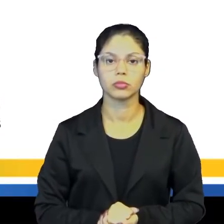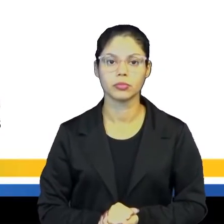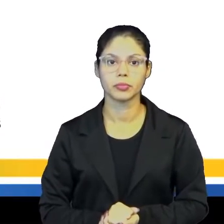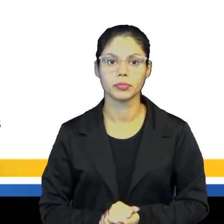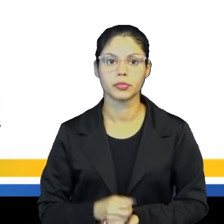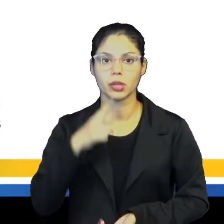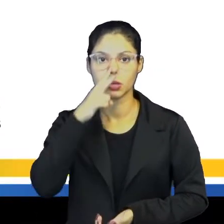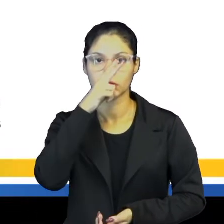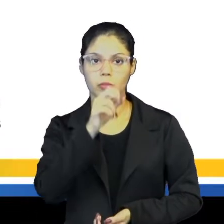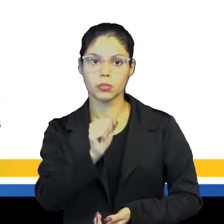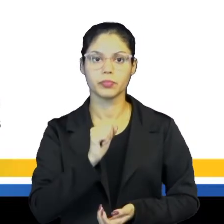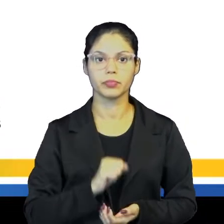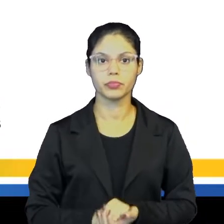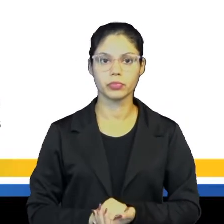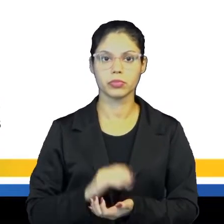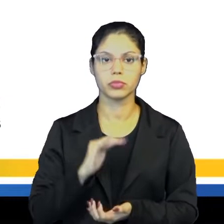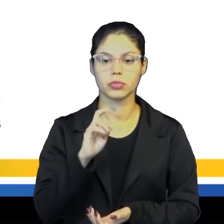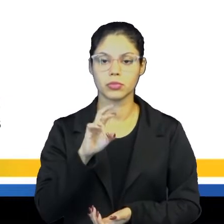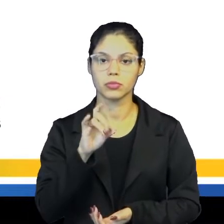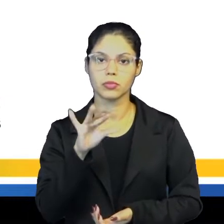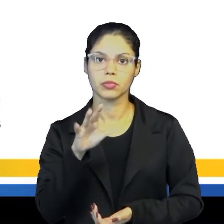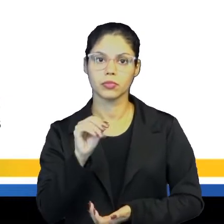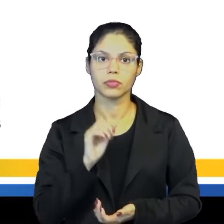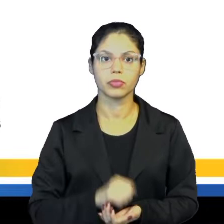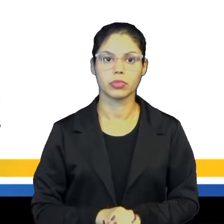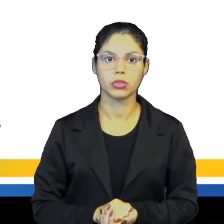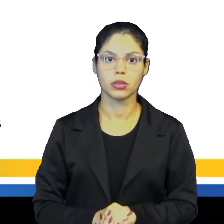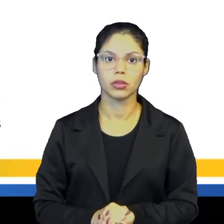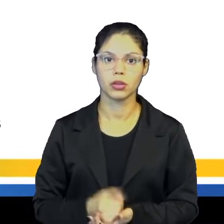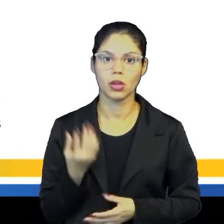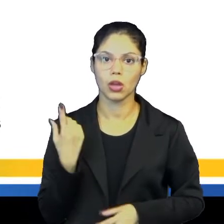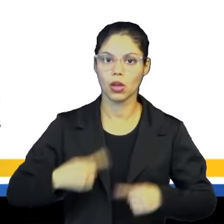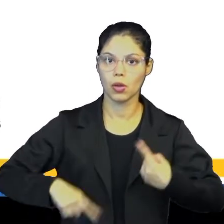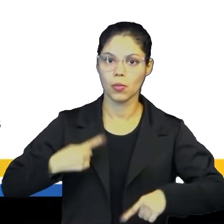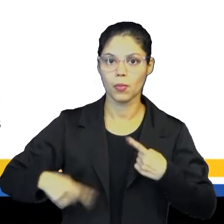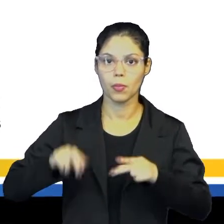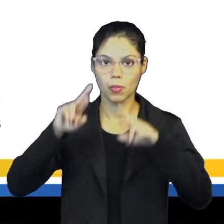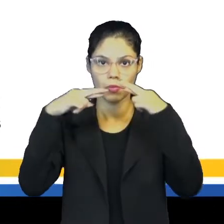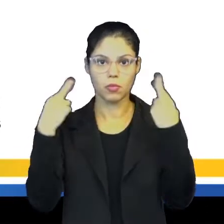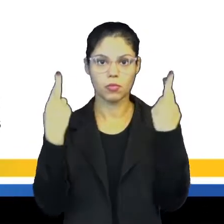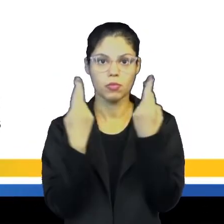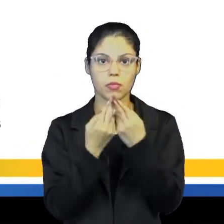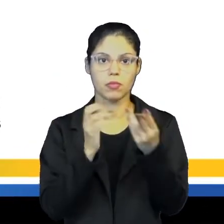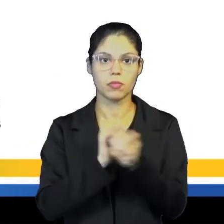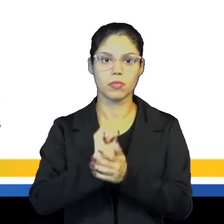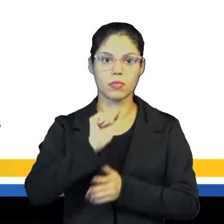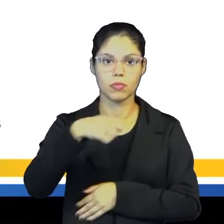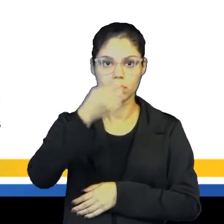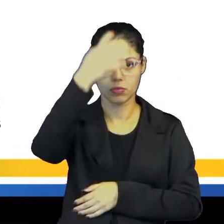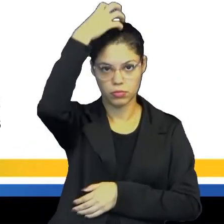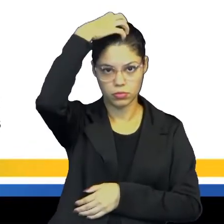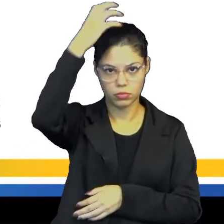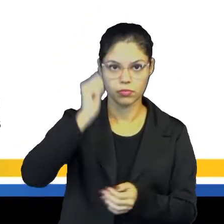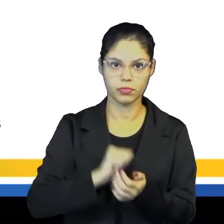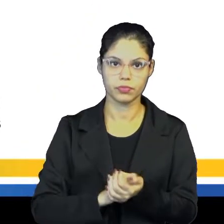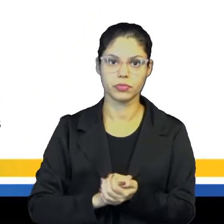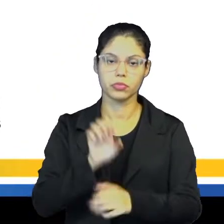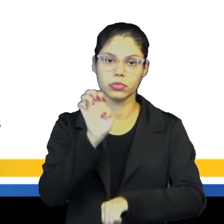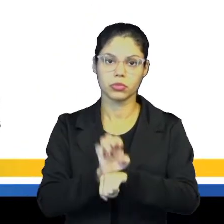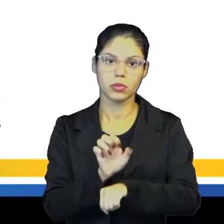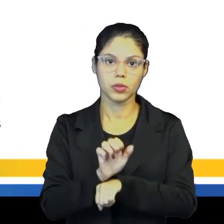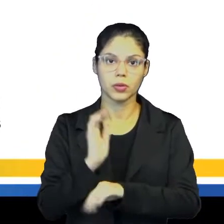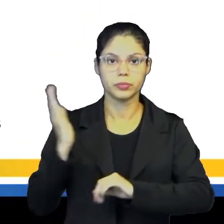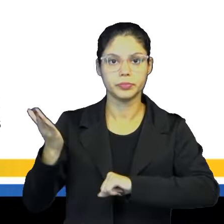Esse poder centralizado. O processo de centralização política nas mãos do rei foi o símbolo da formação dos estados modernos na Europa.